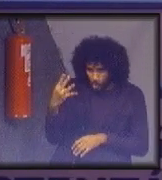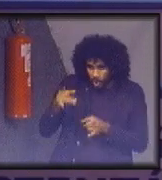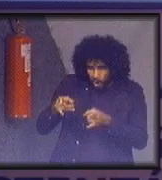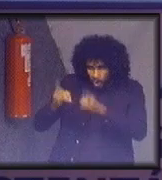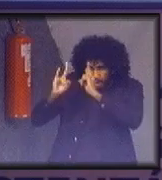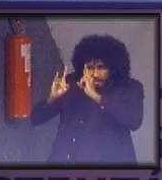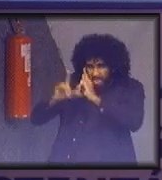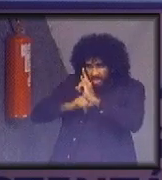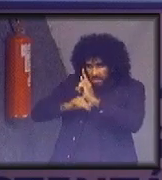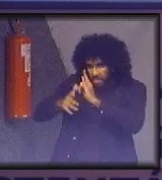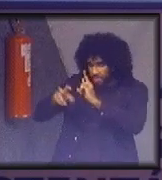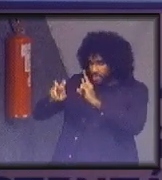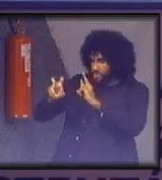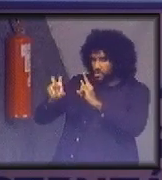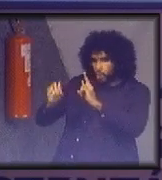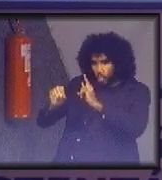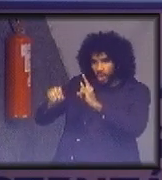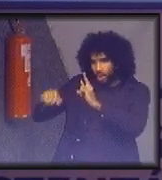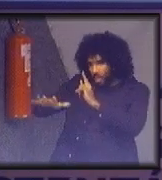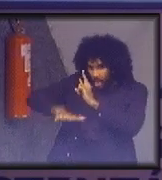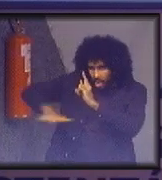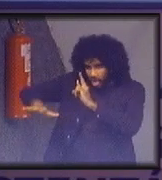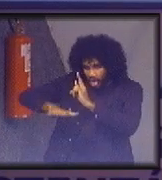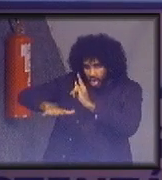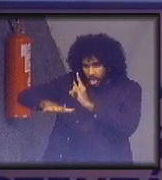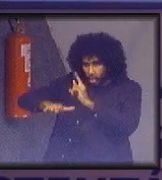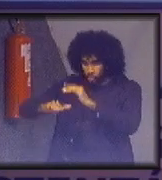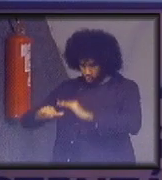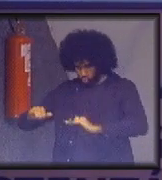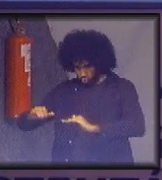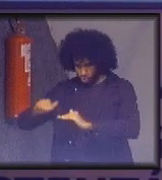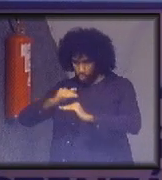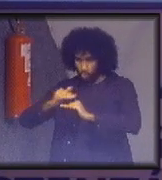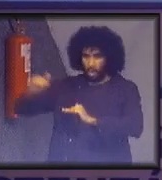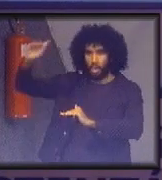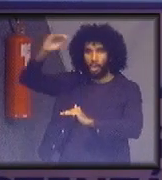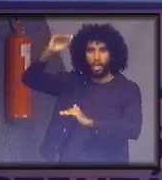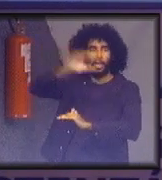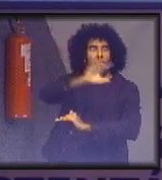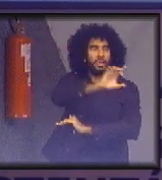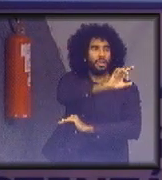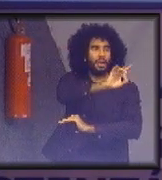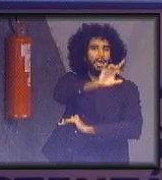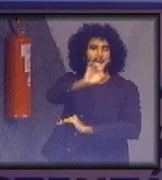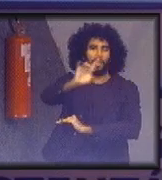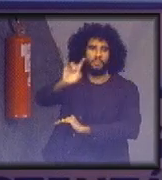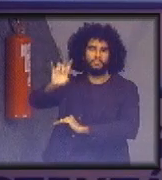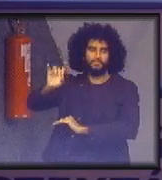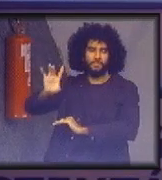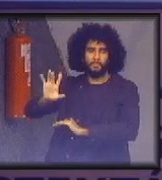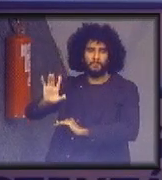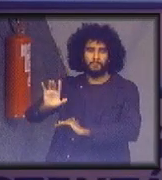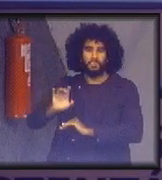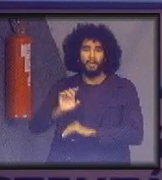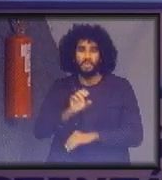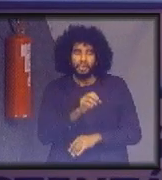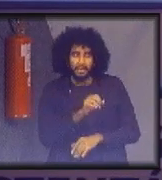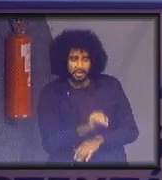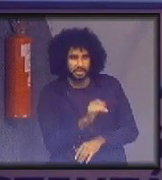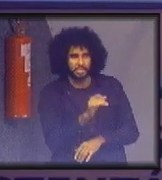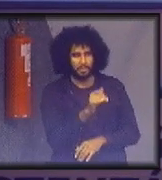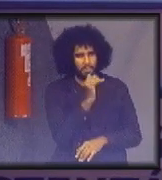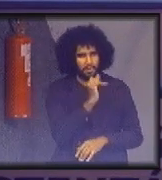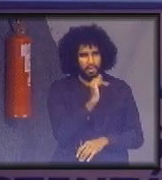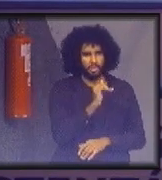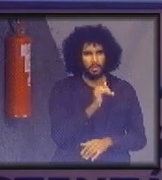metros quadrados com lixo do chão até o teto. Cada um de vocês. Se nós pegássemos a população de